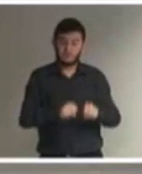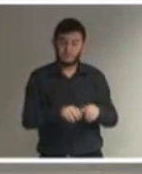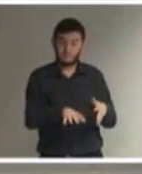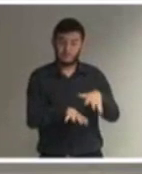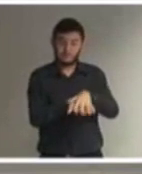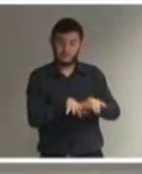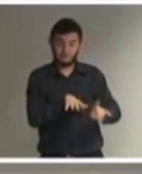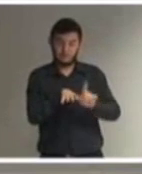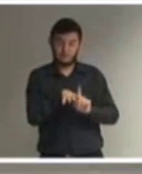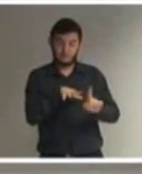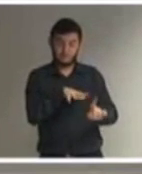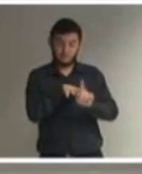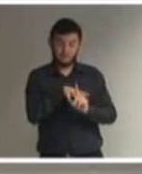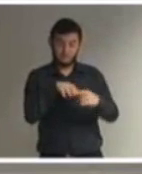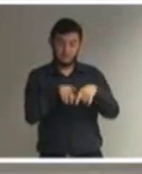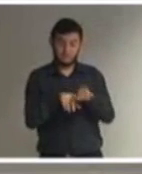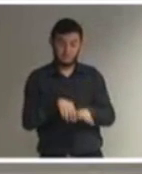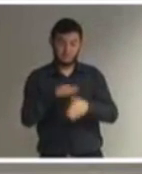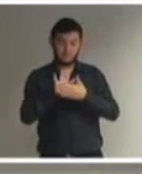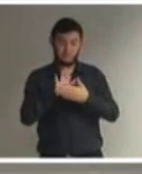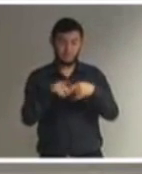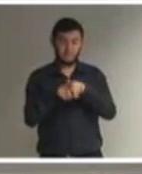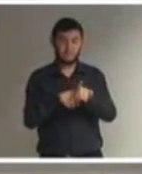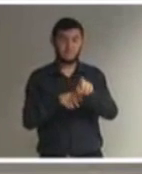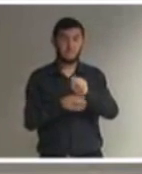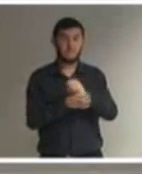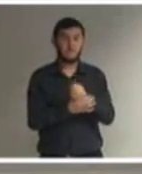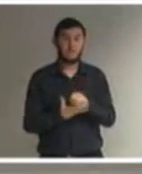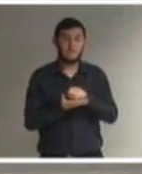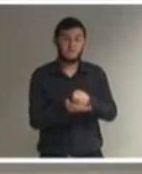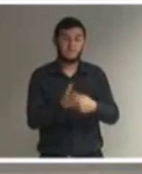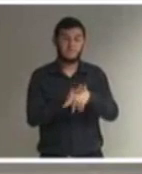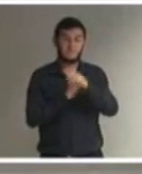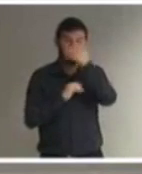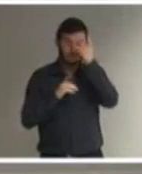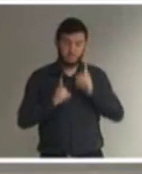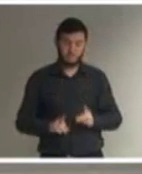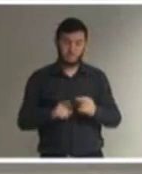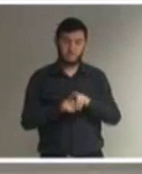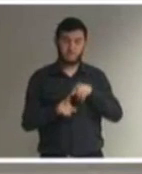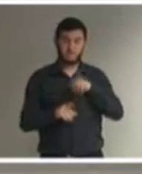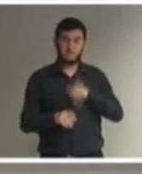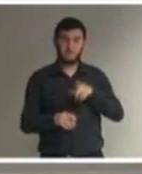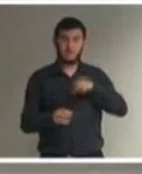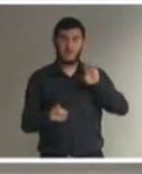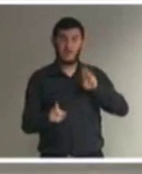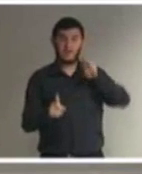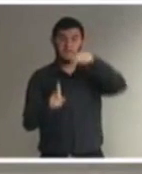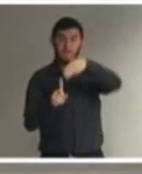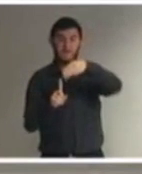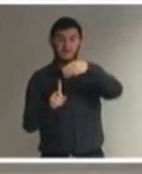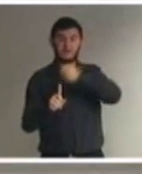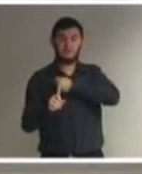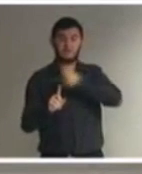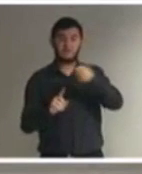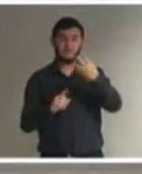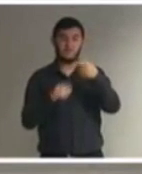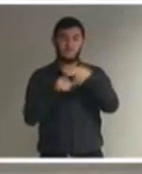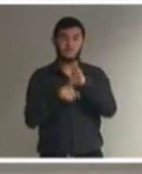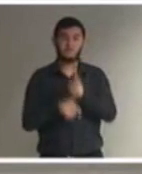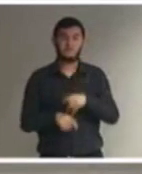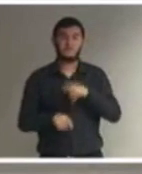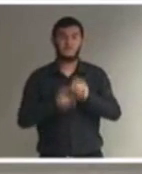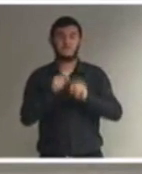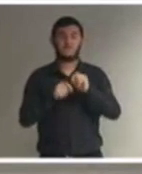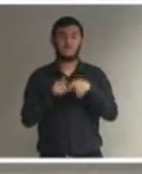acessibilidade das pessoas com deficiência. Mas ele teve a meta 4 aprovada, e essa meta teve uma redação tortuosa